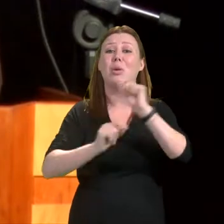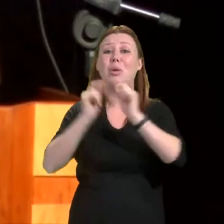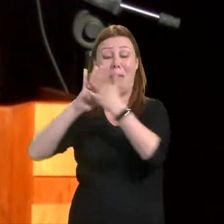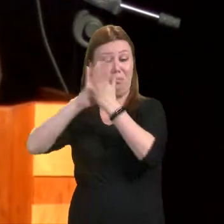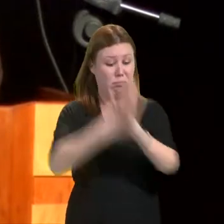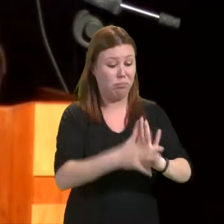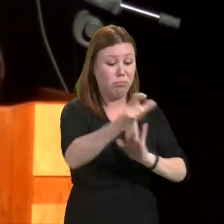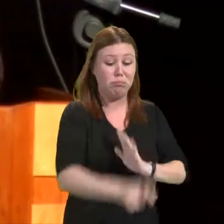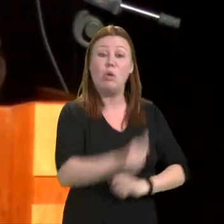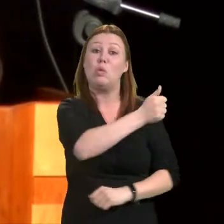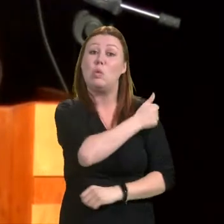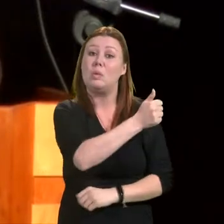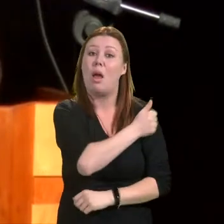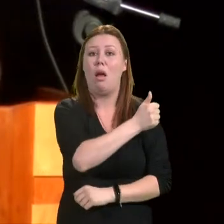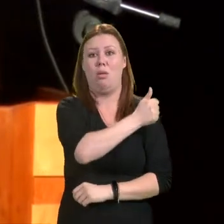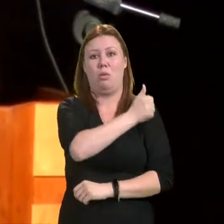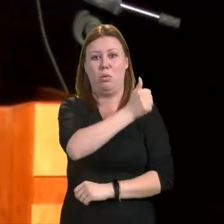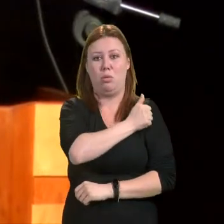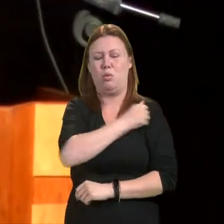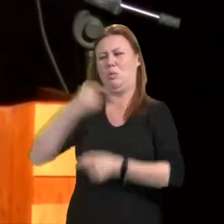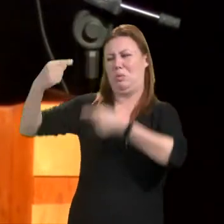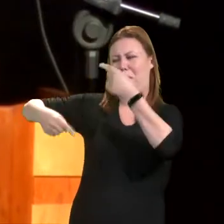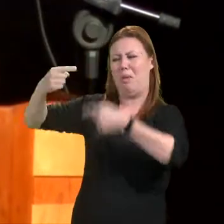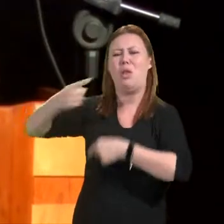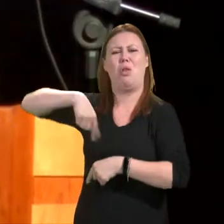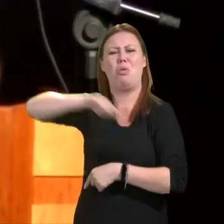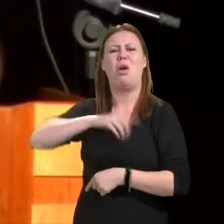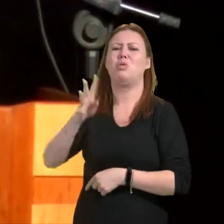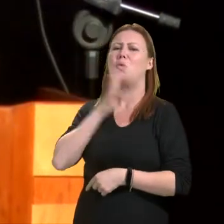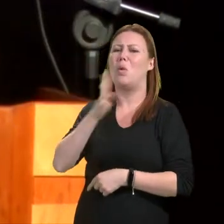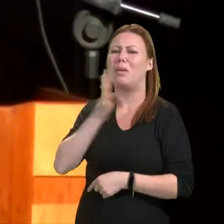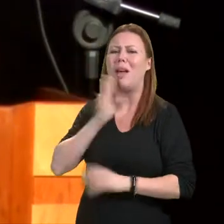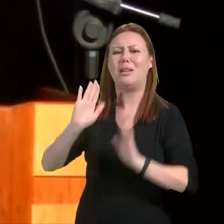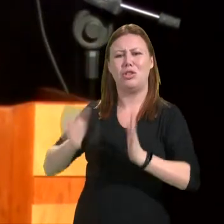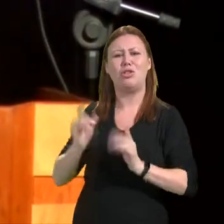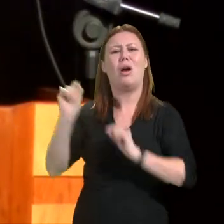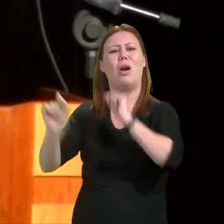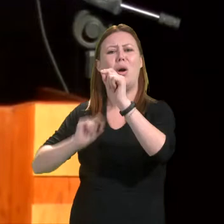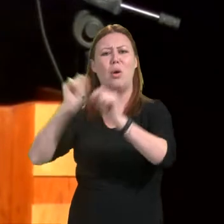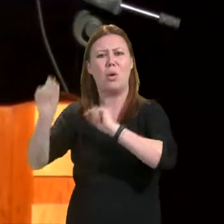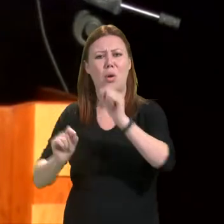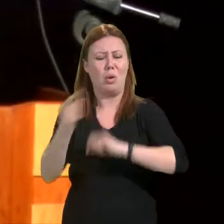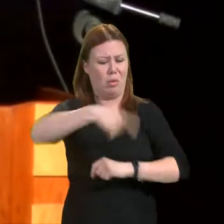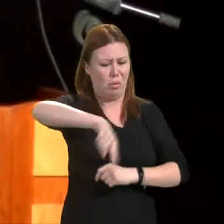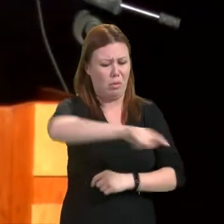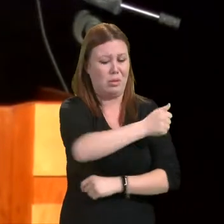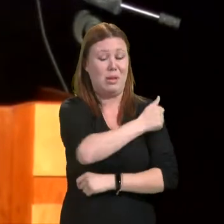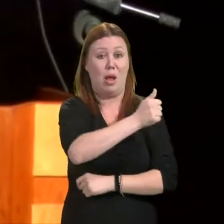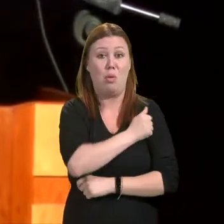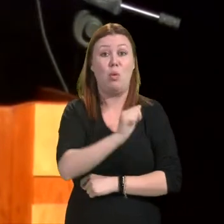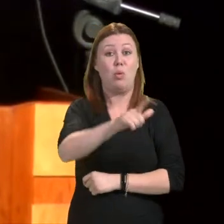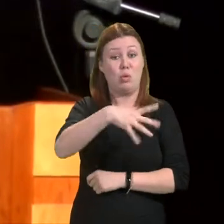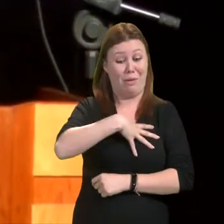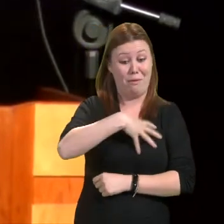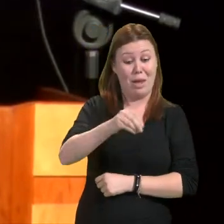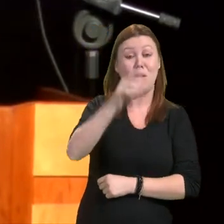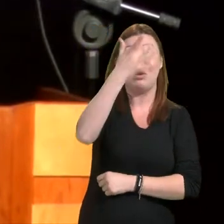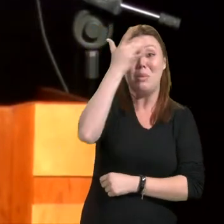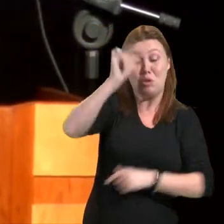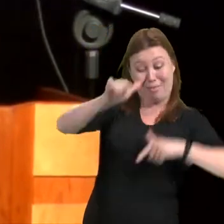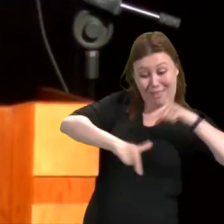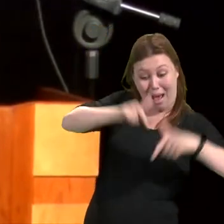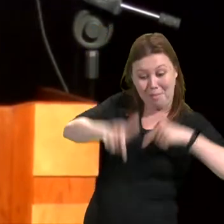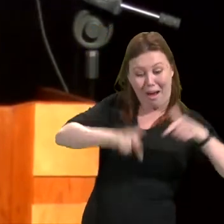estudantes, aquele debate já conhecido, já abatido dos estudantes, filhos da classe trabalhadora. Porque a gente sabe